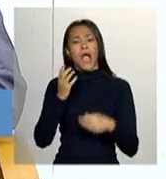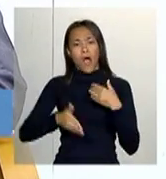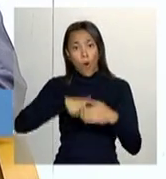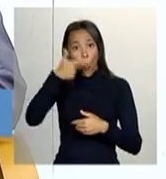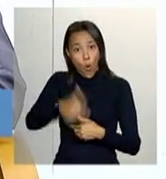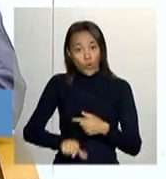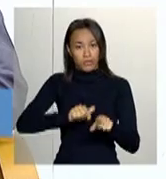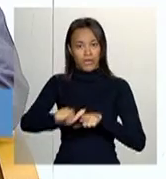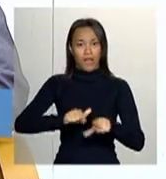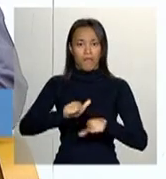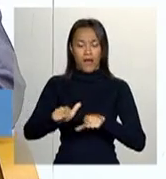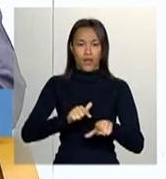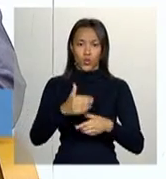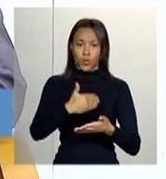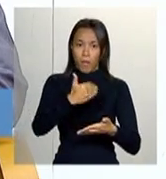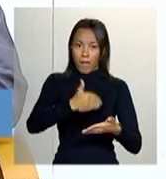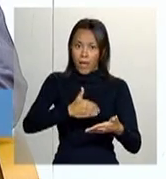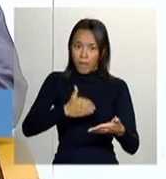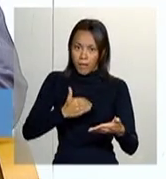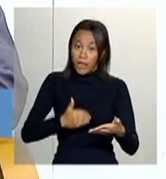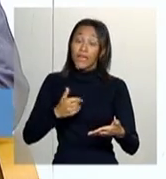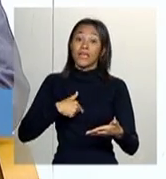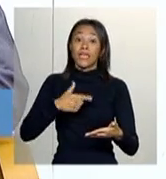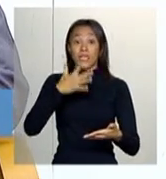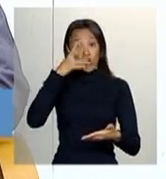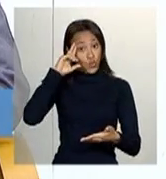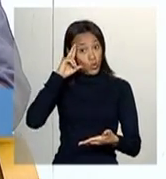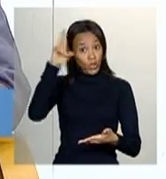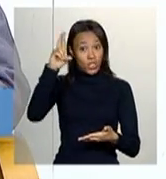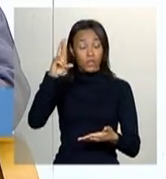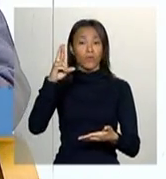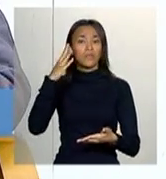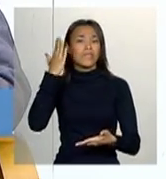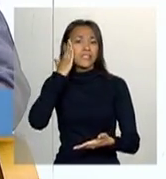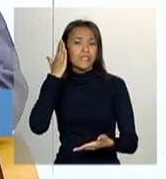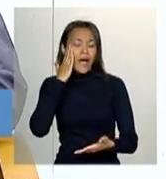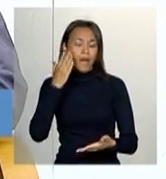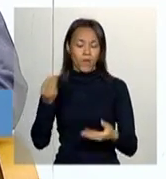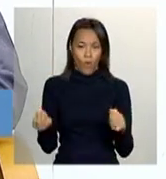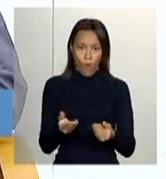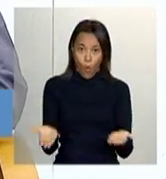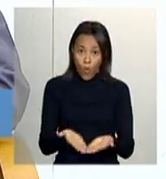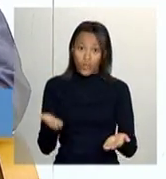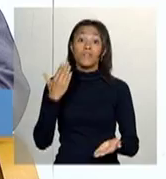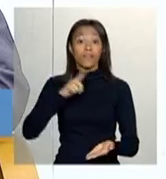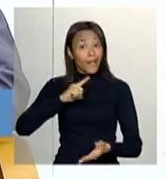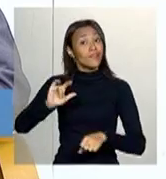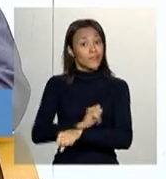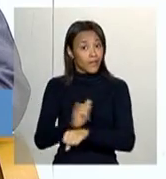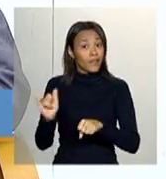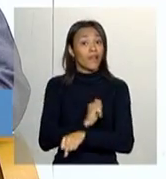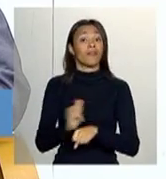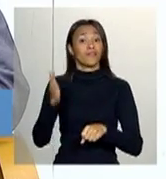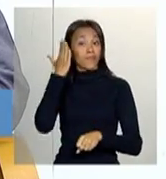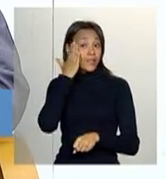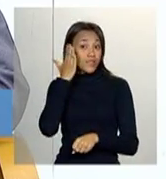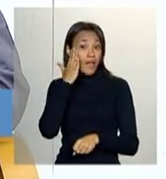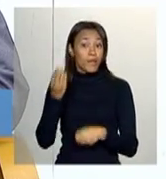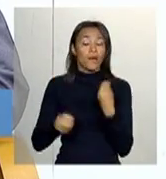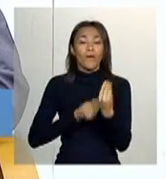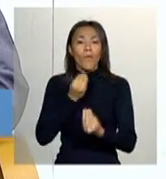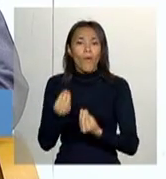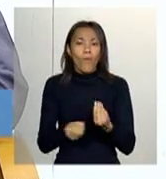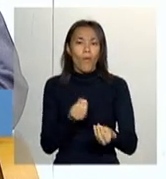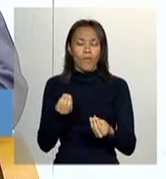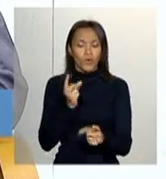atualização cadastral, de que esses gestores consigam ver, hoje eles têm ferramentas para isso, você tem campos específicos, então,